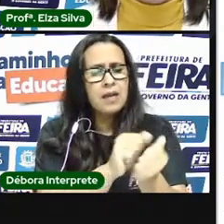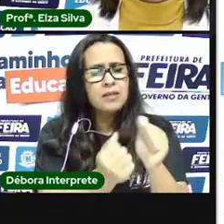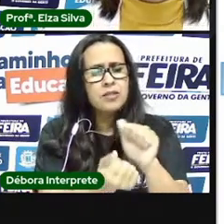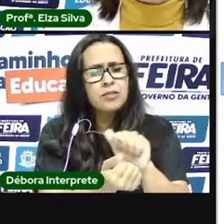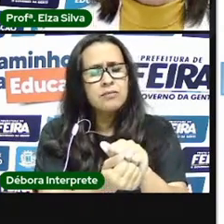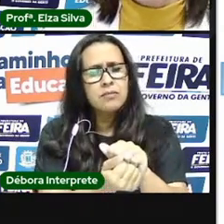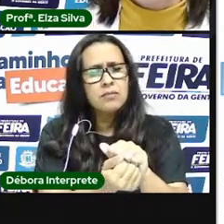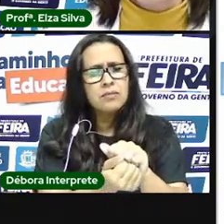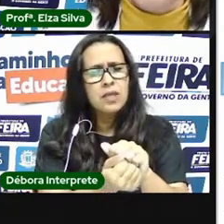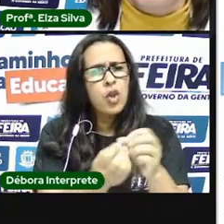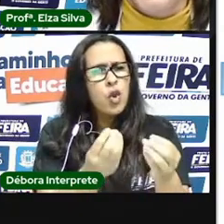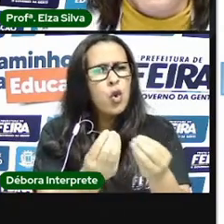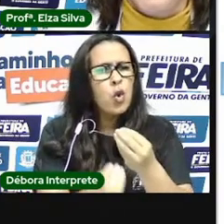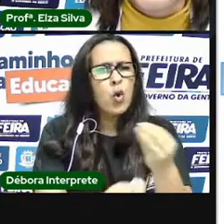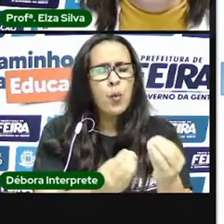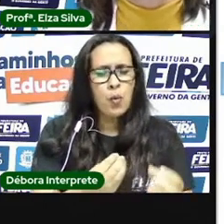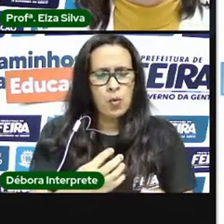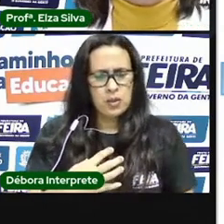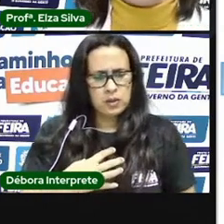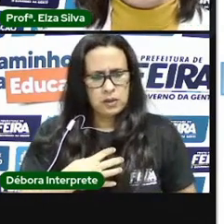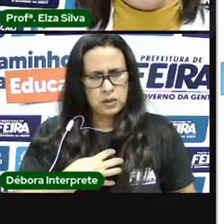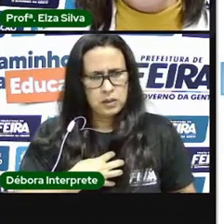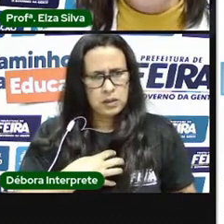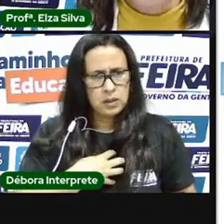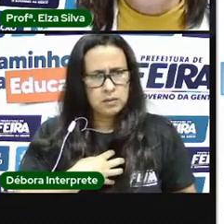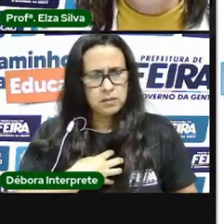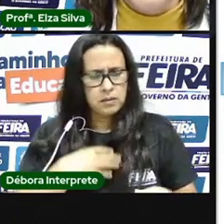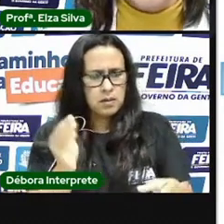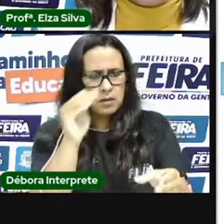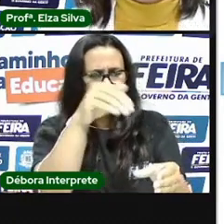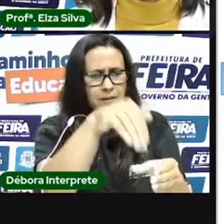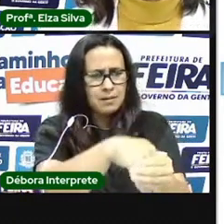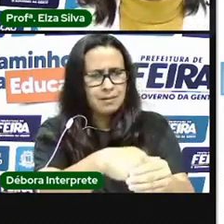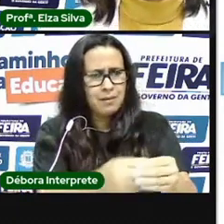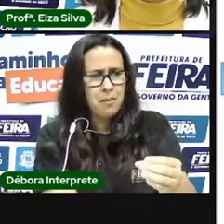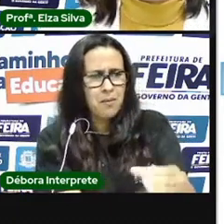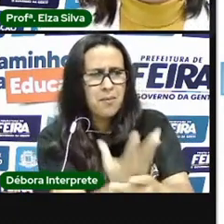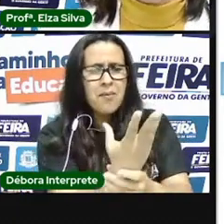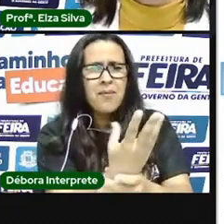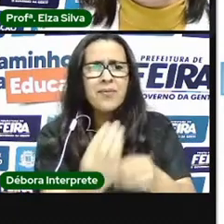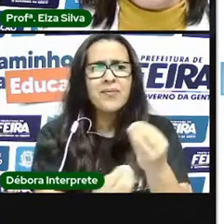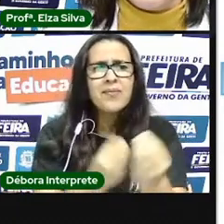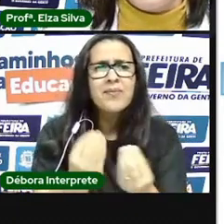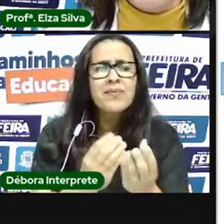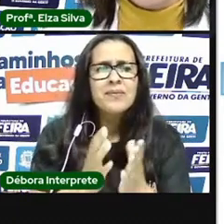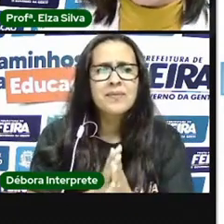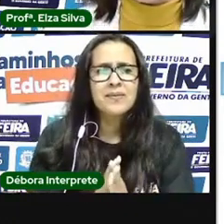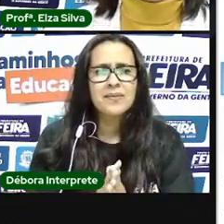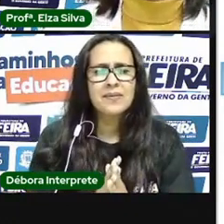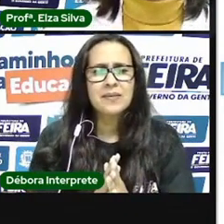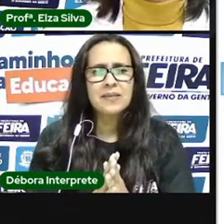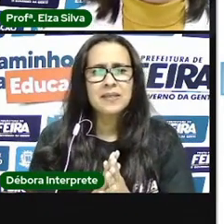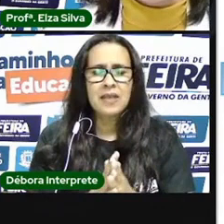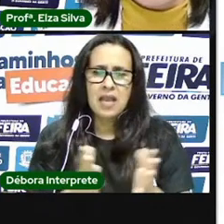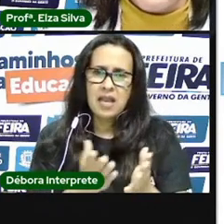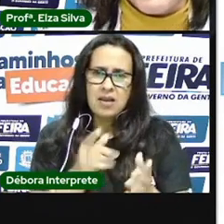Então, anote essas perguntinhas no seu caderno. Se não der tempo para você anotar todas agora, depois você